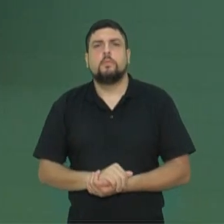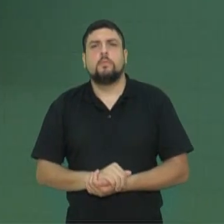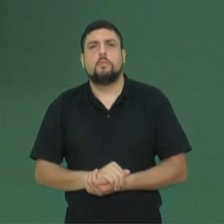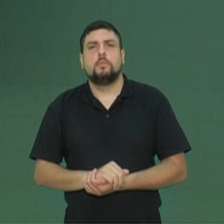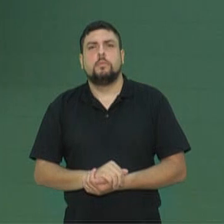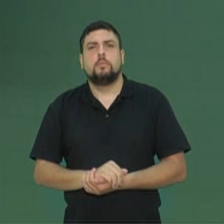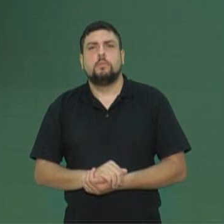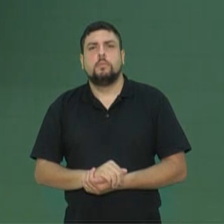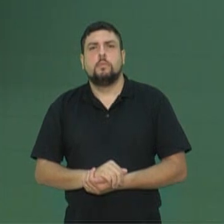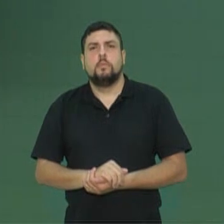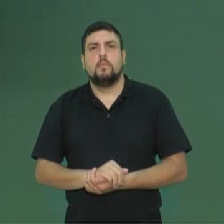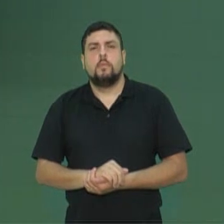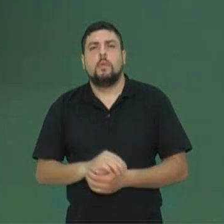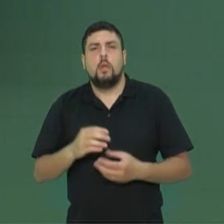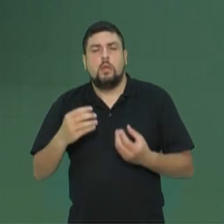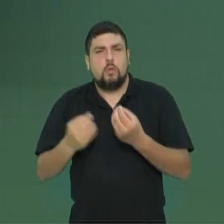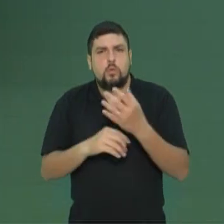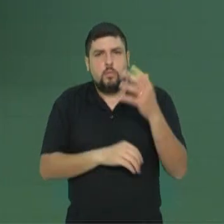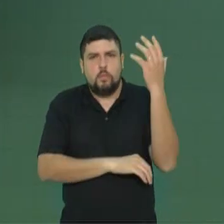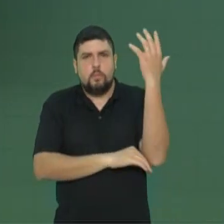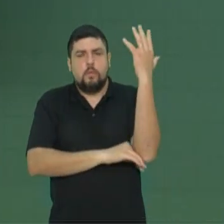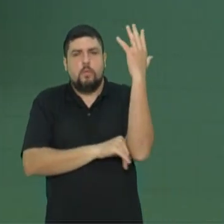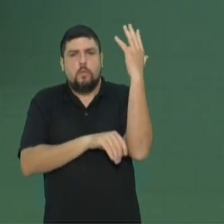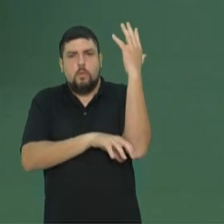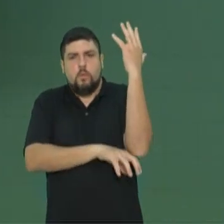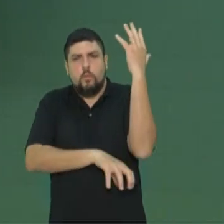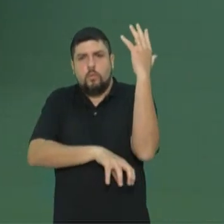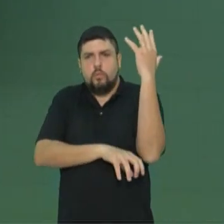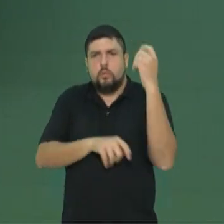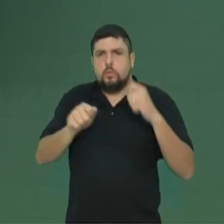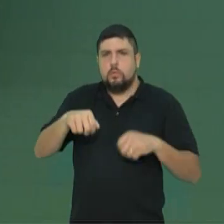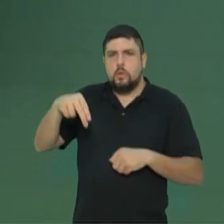As leguminosas da família Fabácea, fixam nitrogênio no solo.